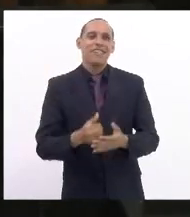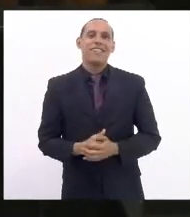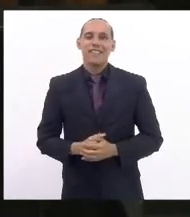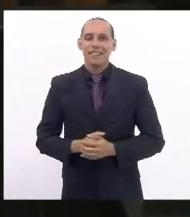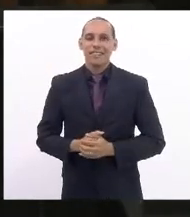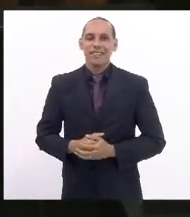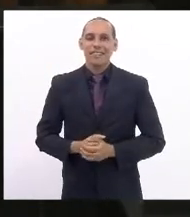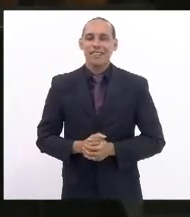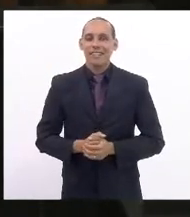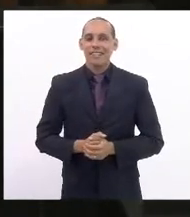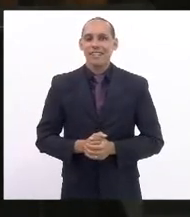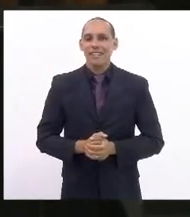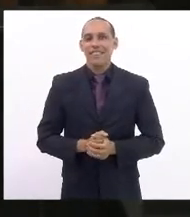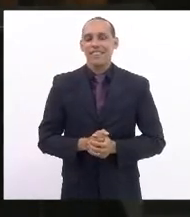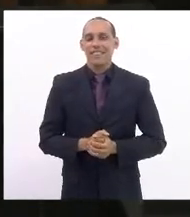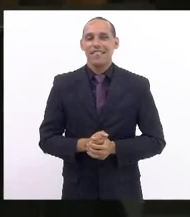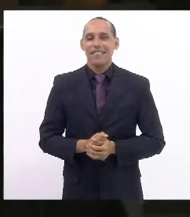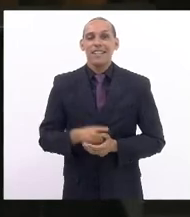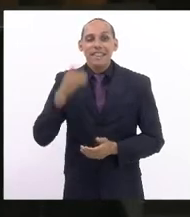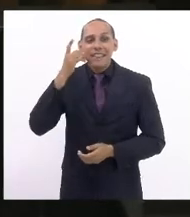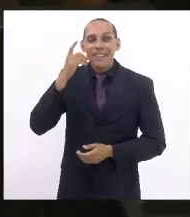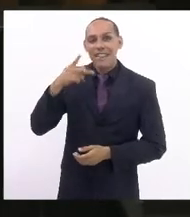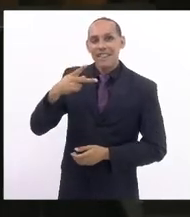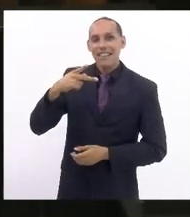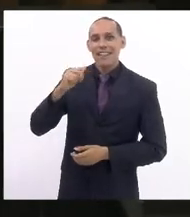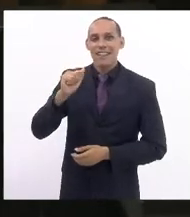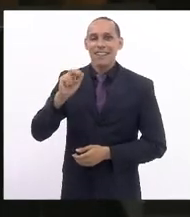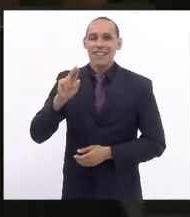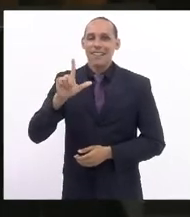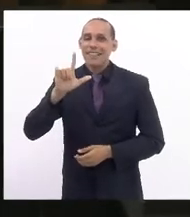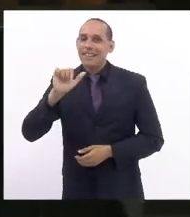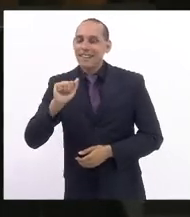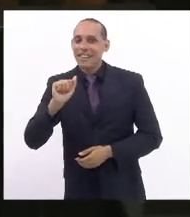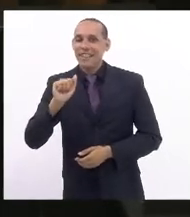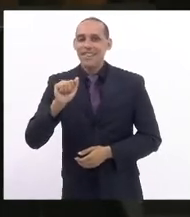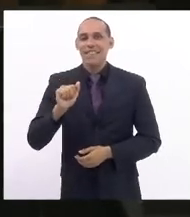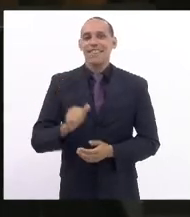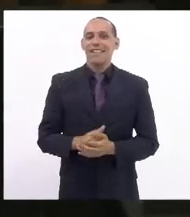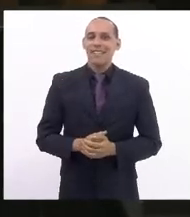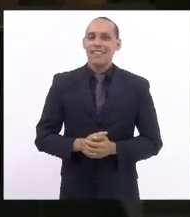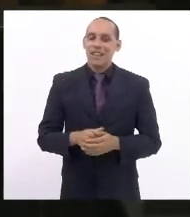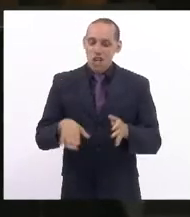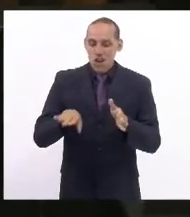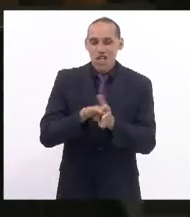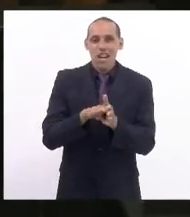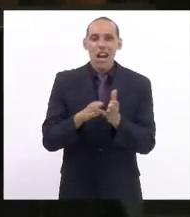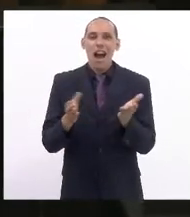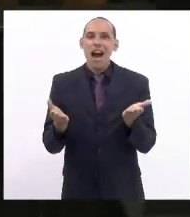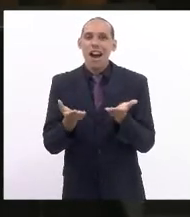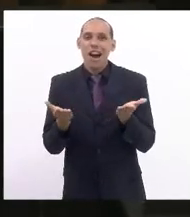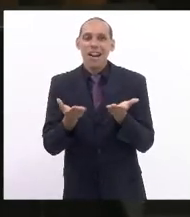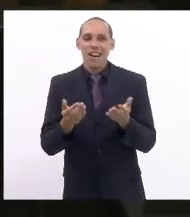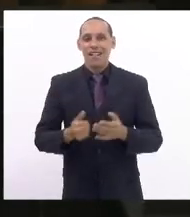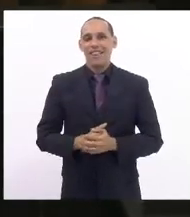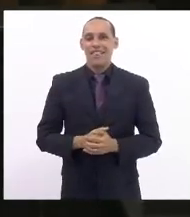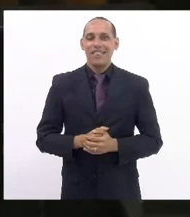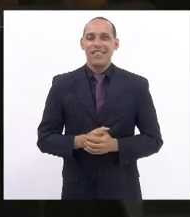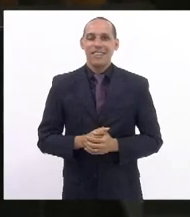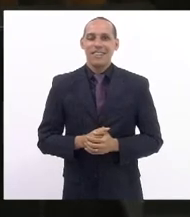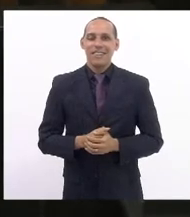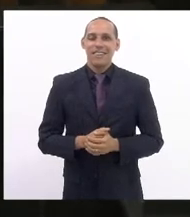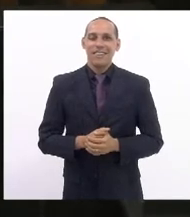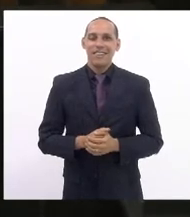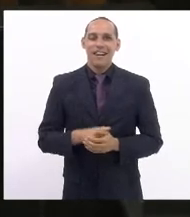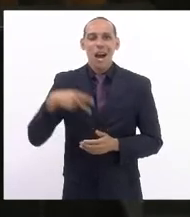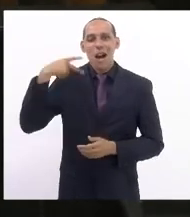A deputada Paula Tringuele, que recentemente chegou aqui no